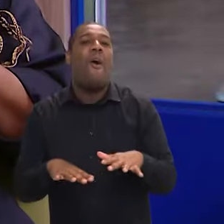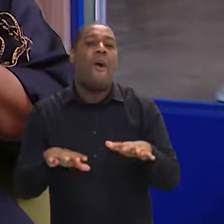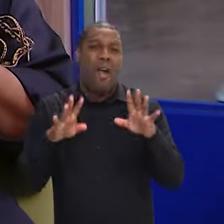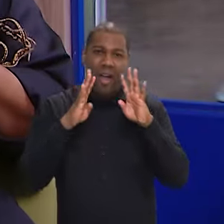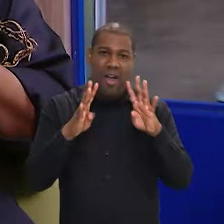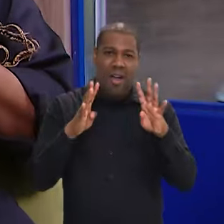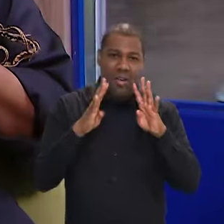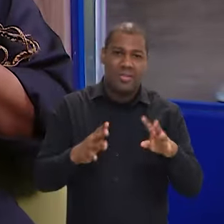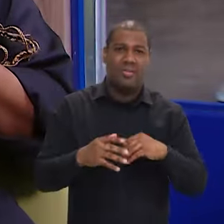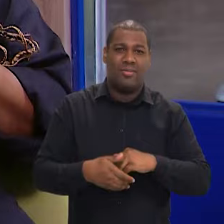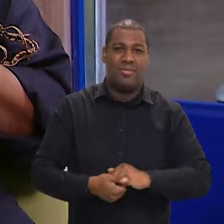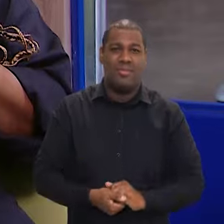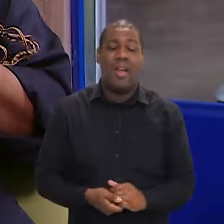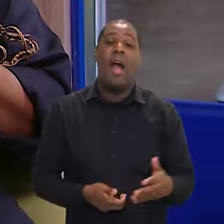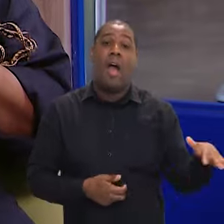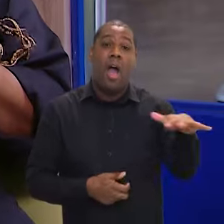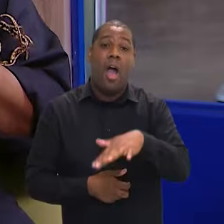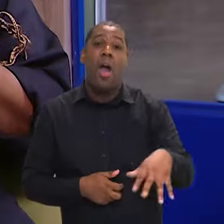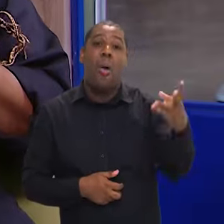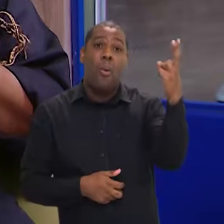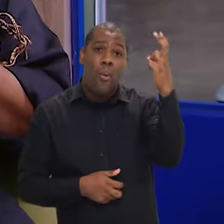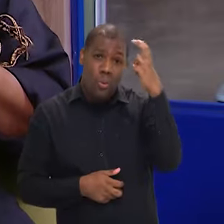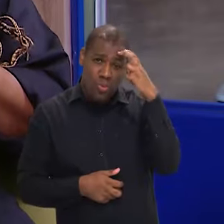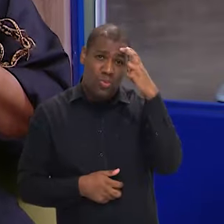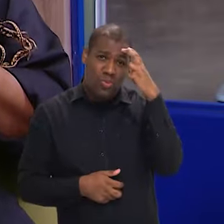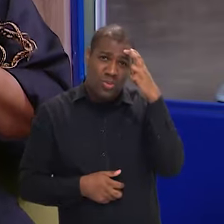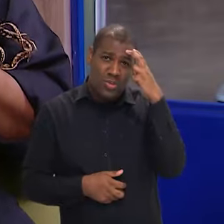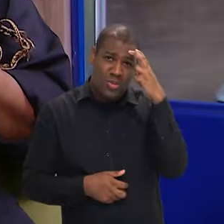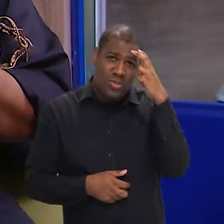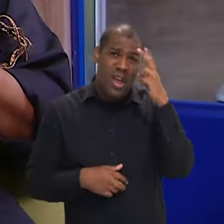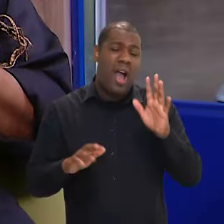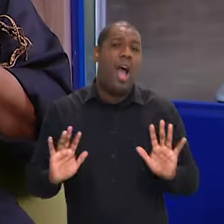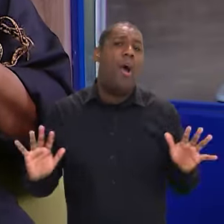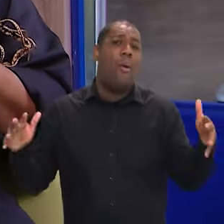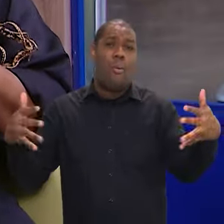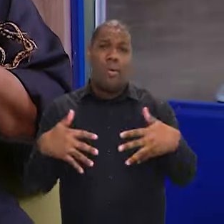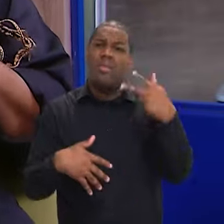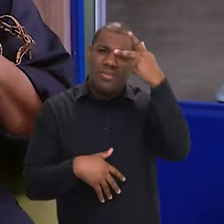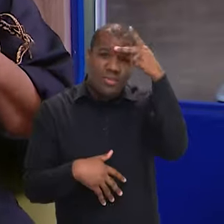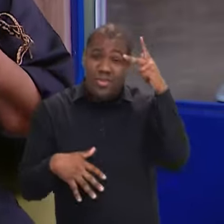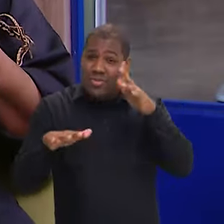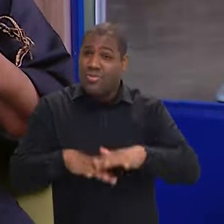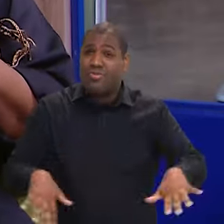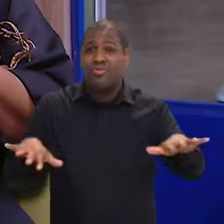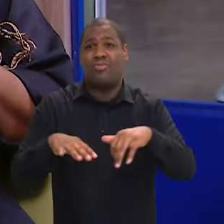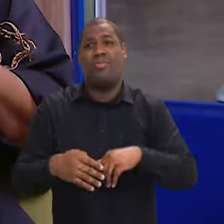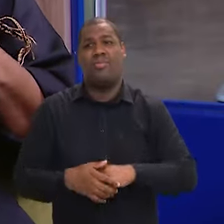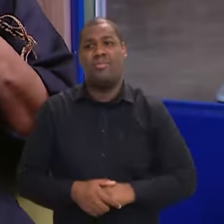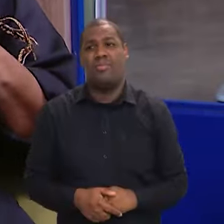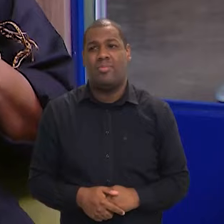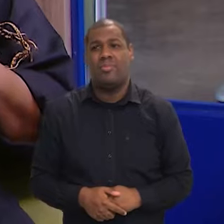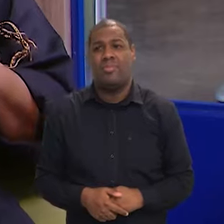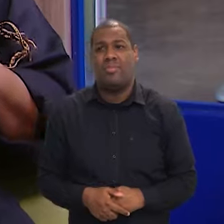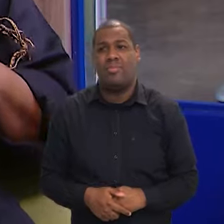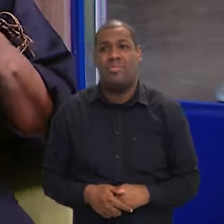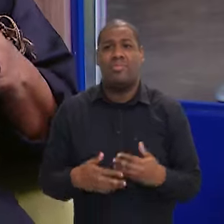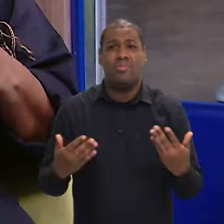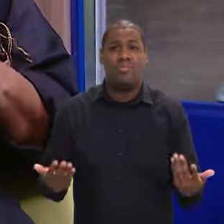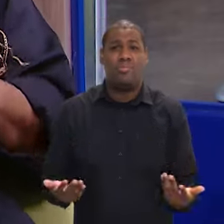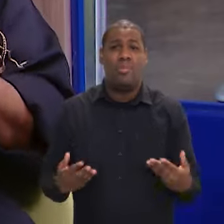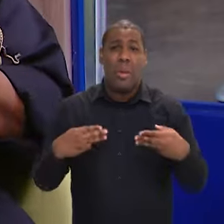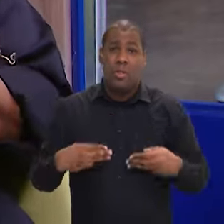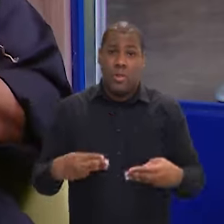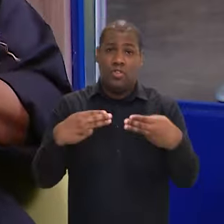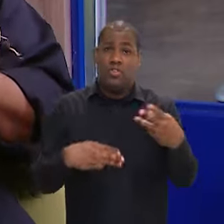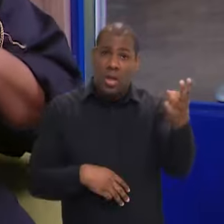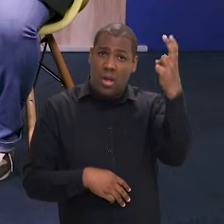que a sociedade brasileira entenda que o setor cultural é um setor onde acolhe, quem está lá, quem somos nós? Somos